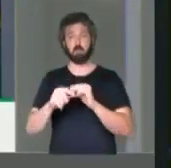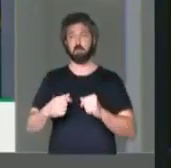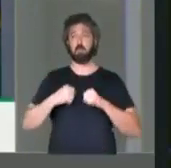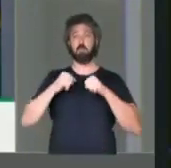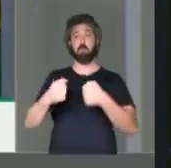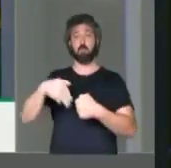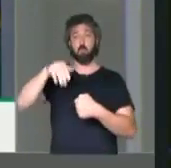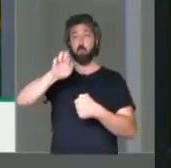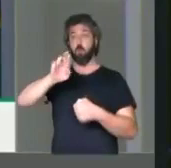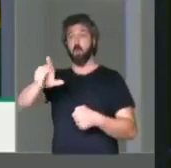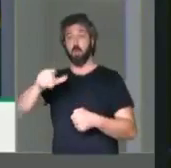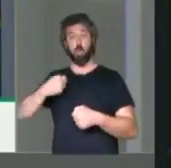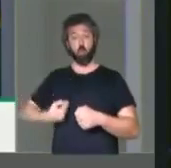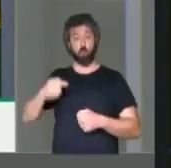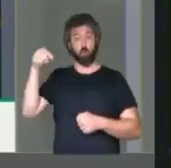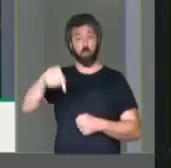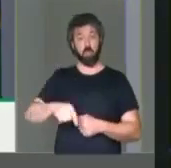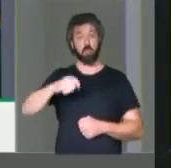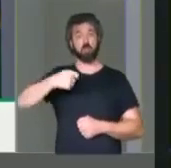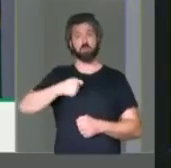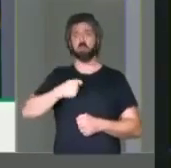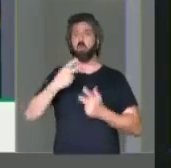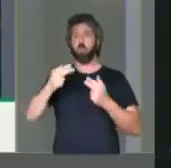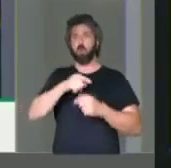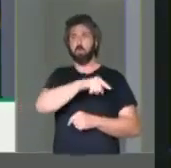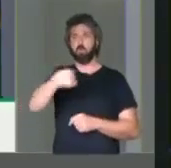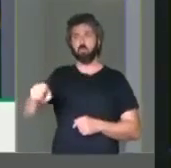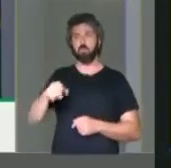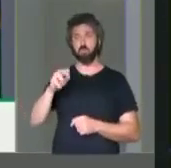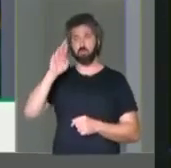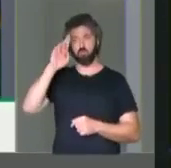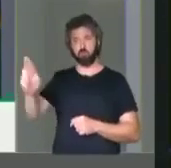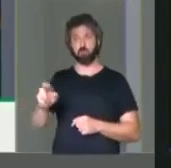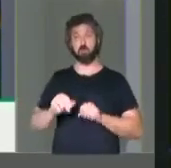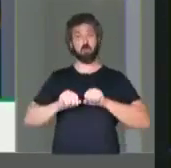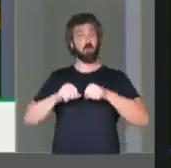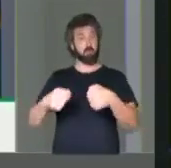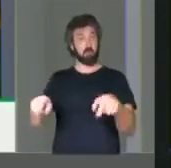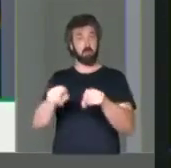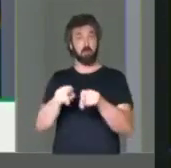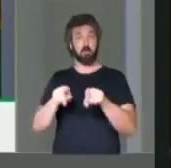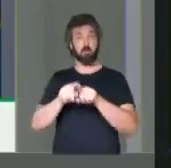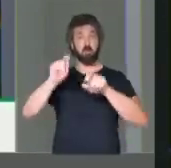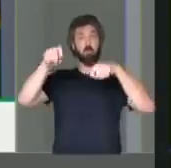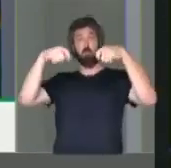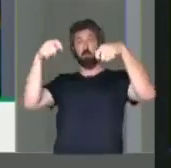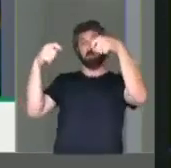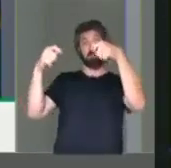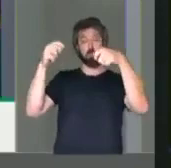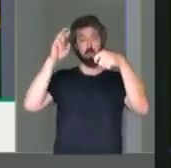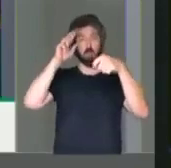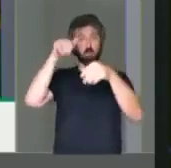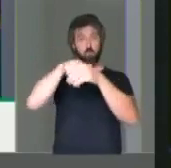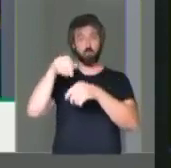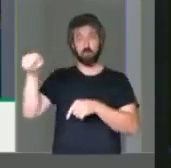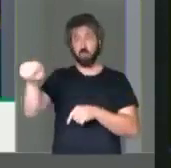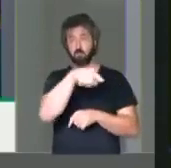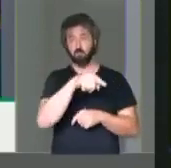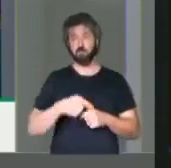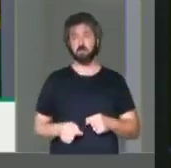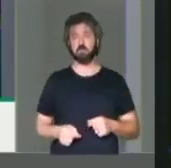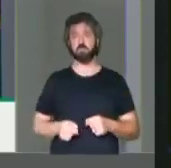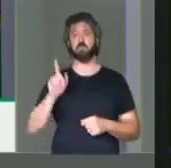defendo o que é moral. E eu estou aqui, como creio a maioria dos senhores, para defender aqueles que colocaram os senhores aí,